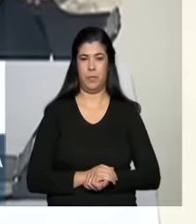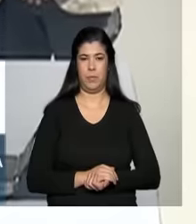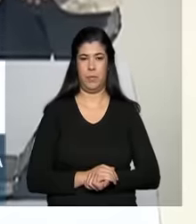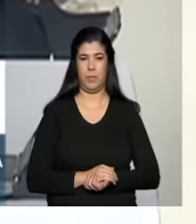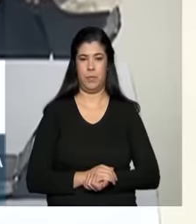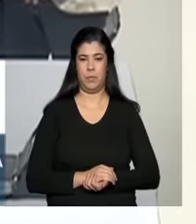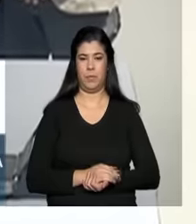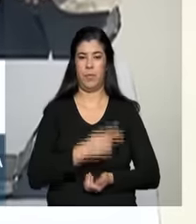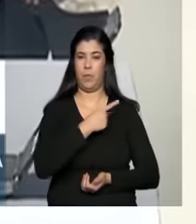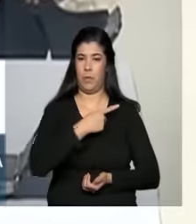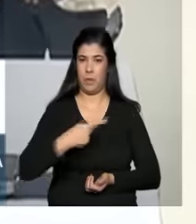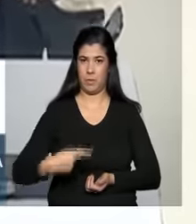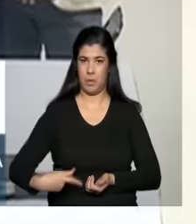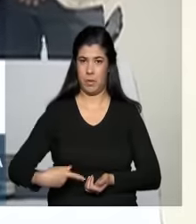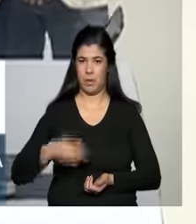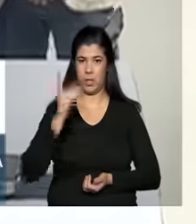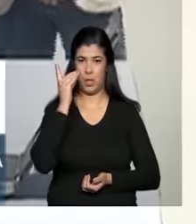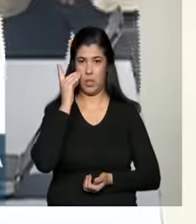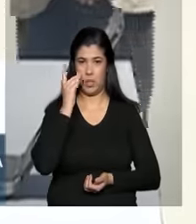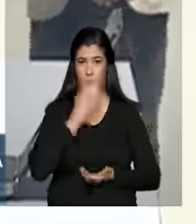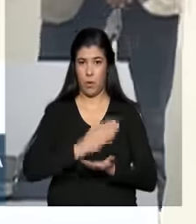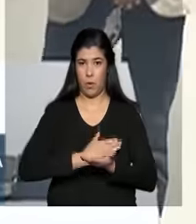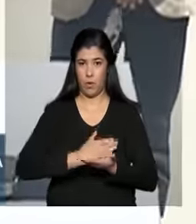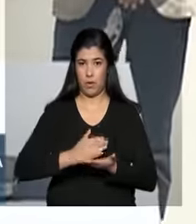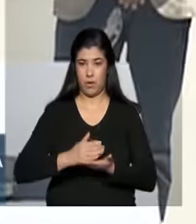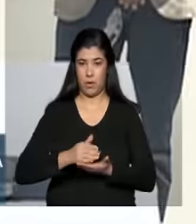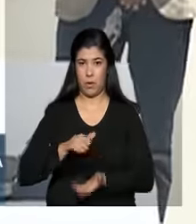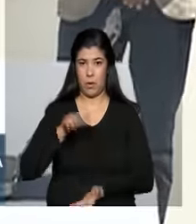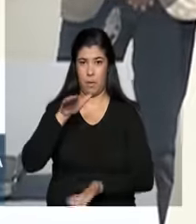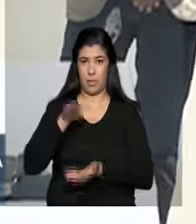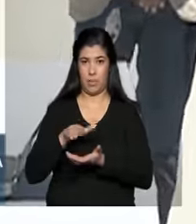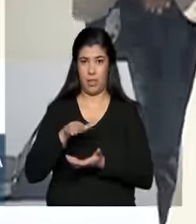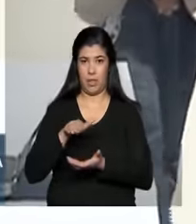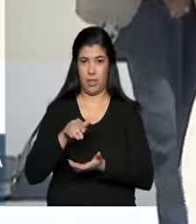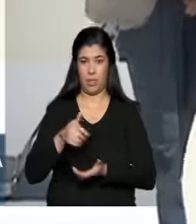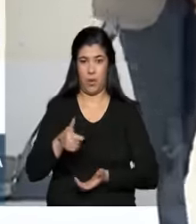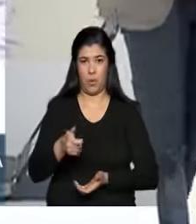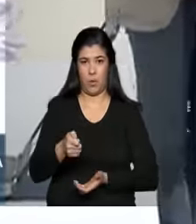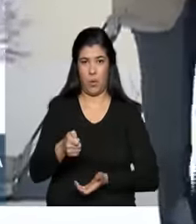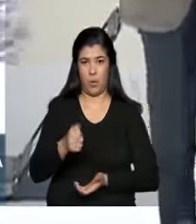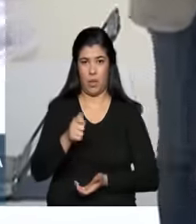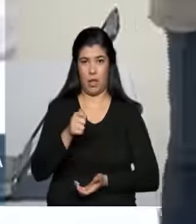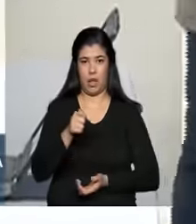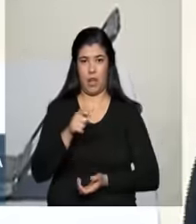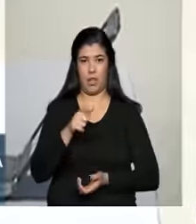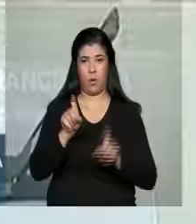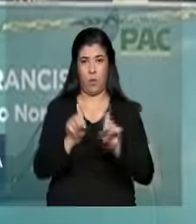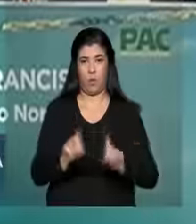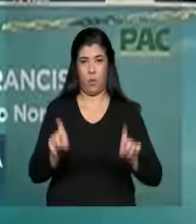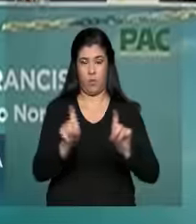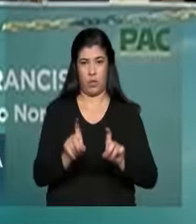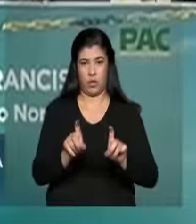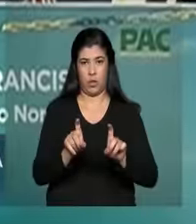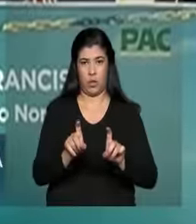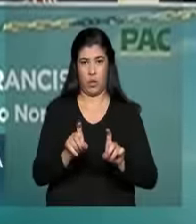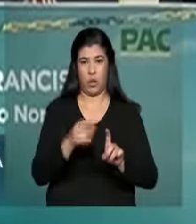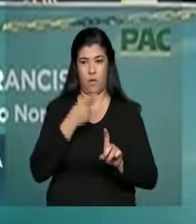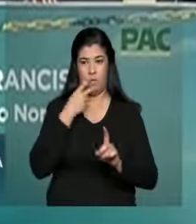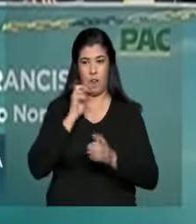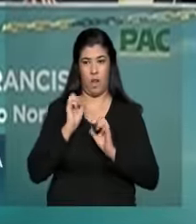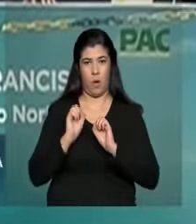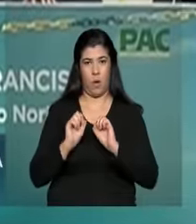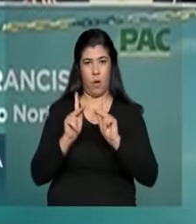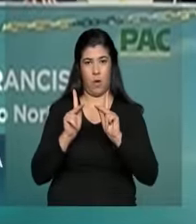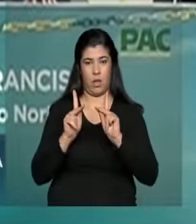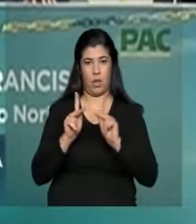A presidenta Dilma vai fazer o acionamento remoto desse sistema por meio de um computador. O comando que ela vai dar